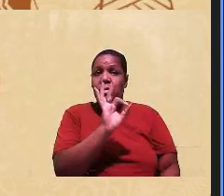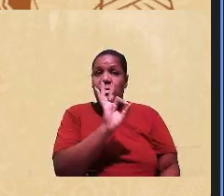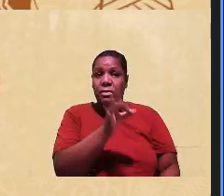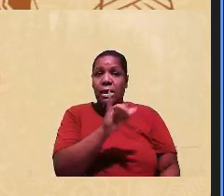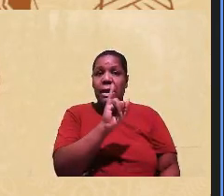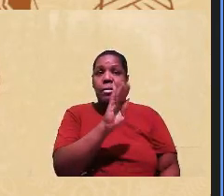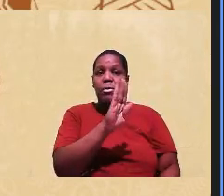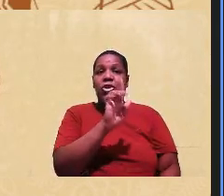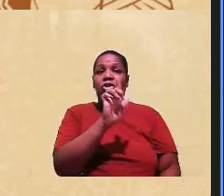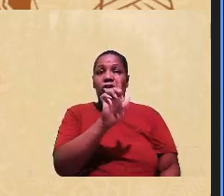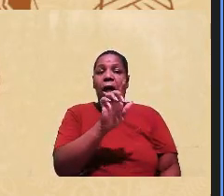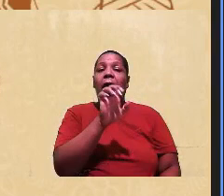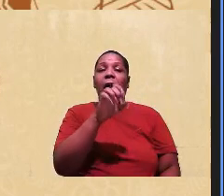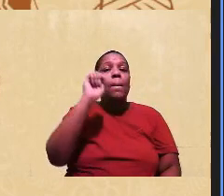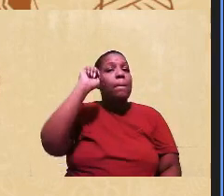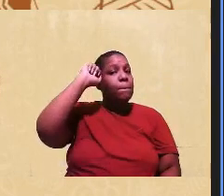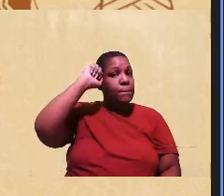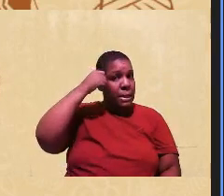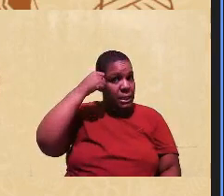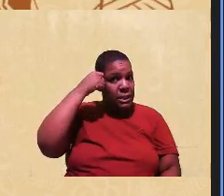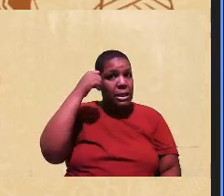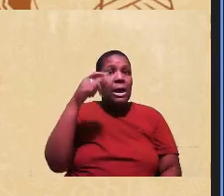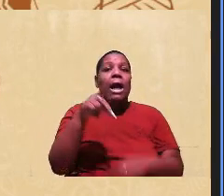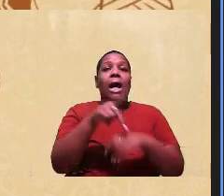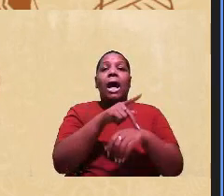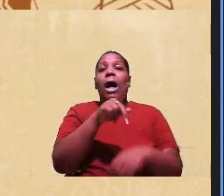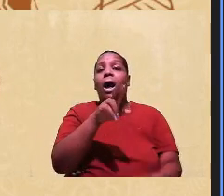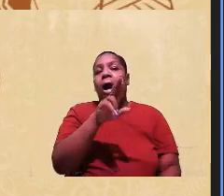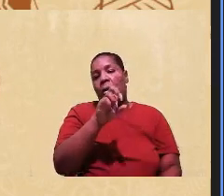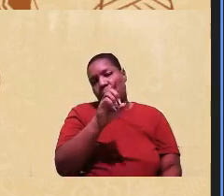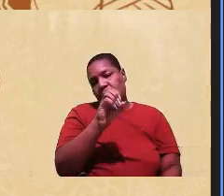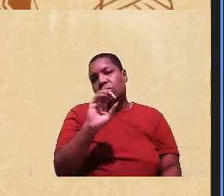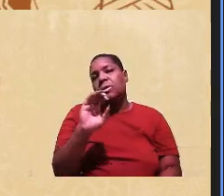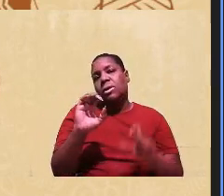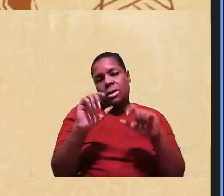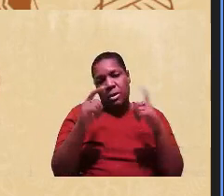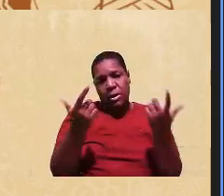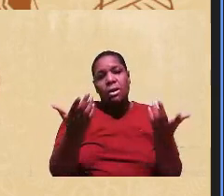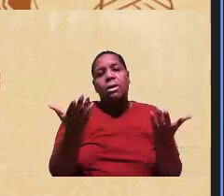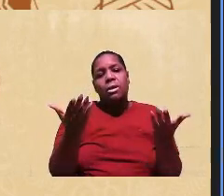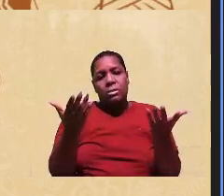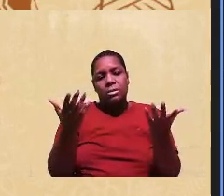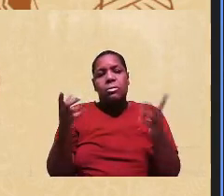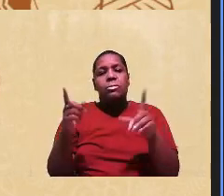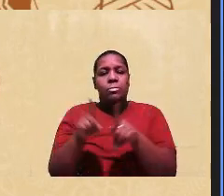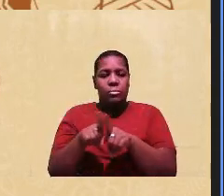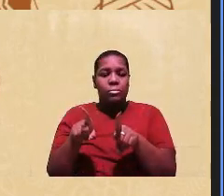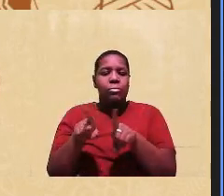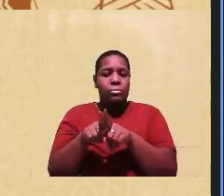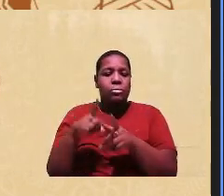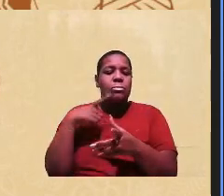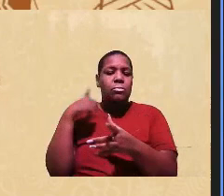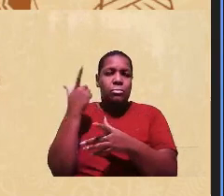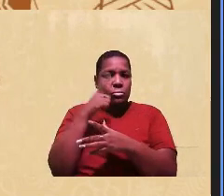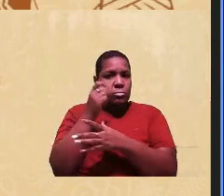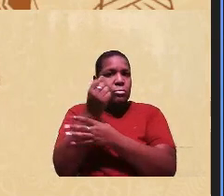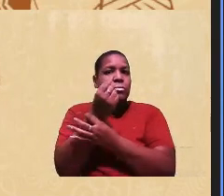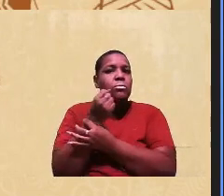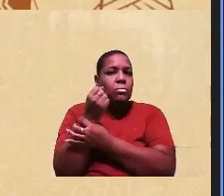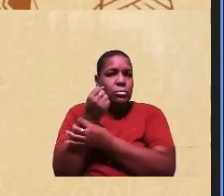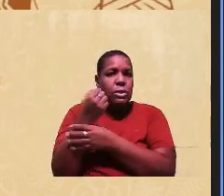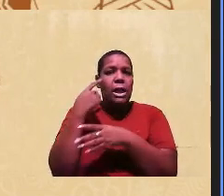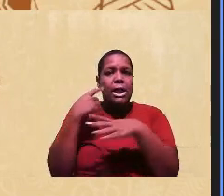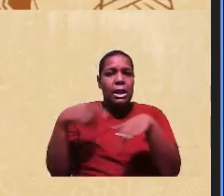preto e pardo. E, obviamente, aquelas também que estão asseguradas no Estatuto da Igualdade